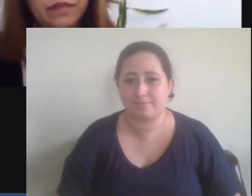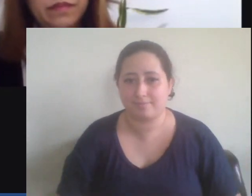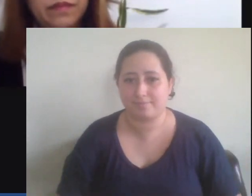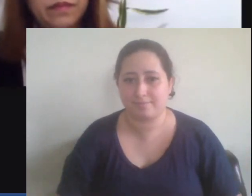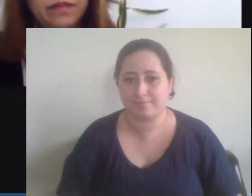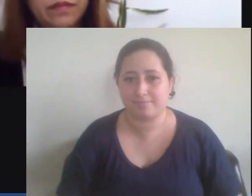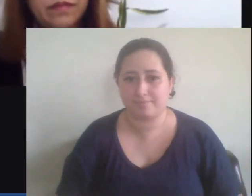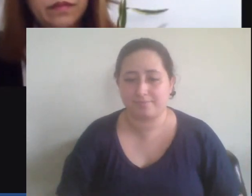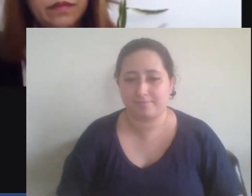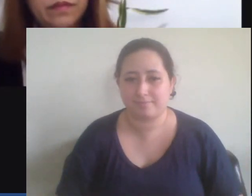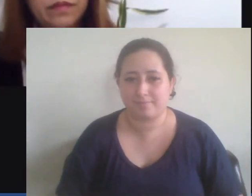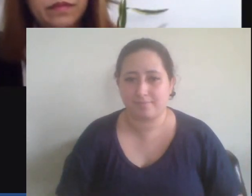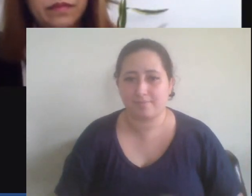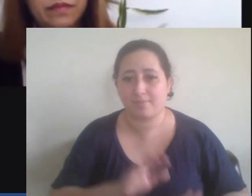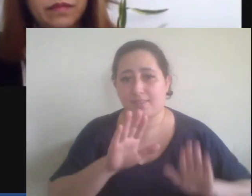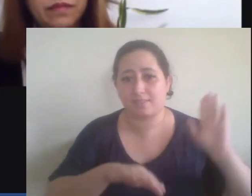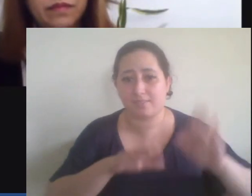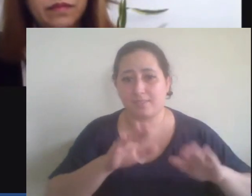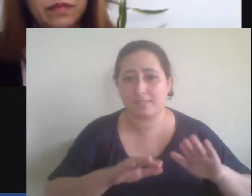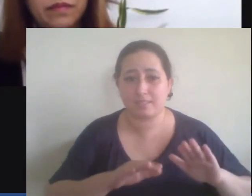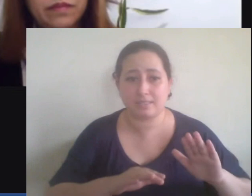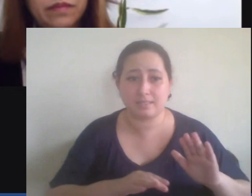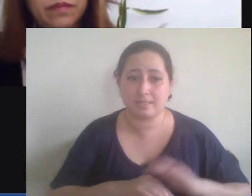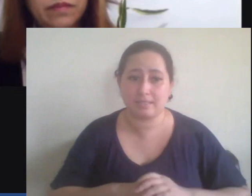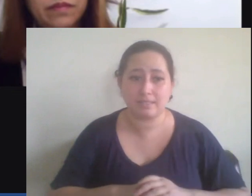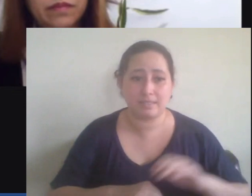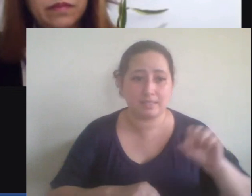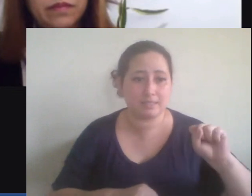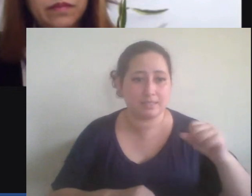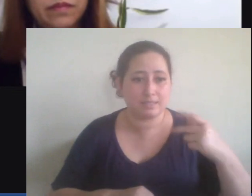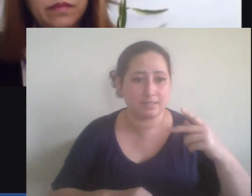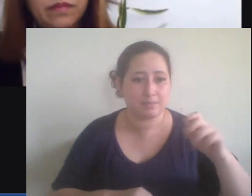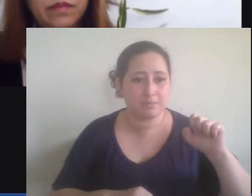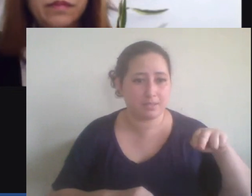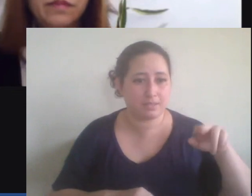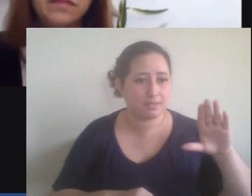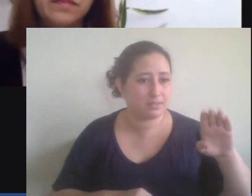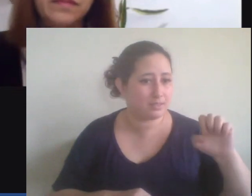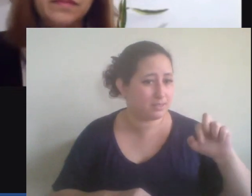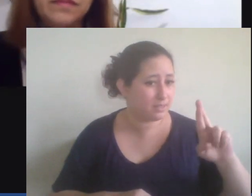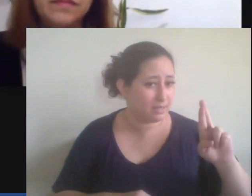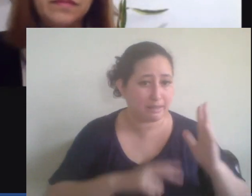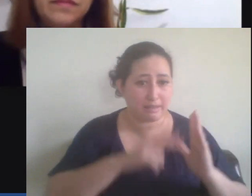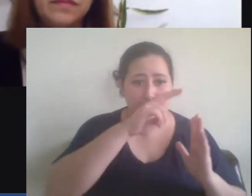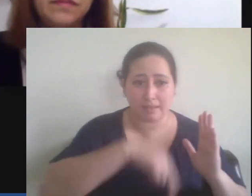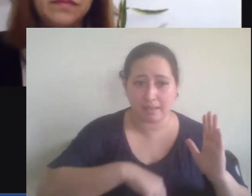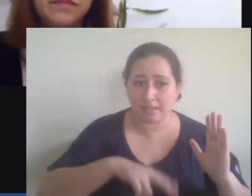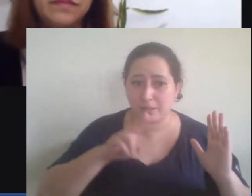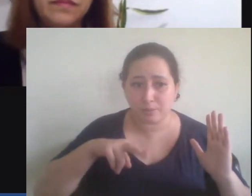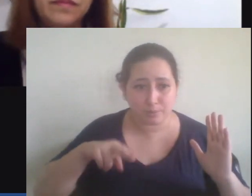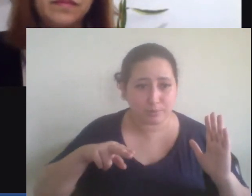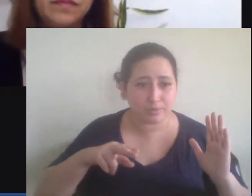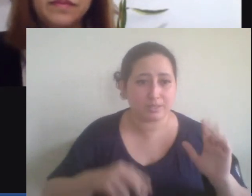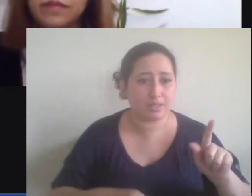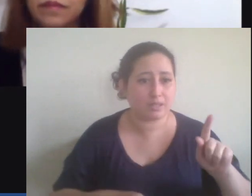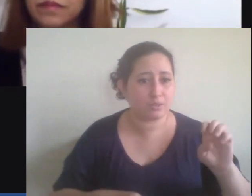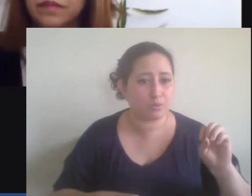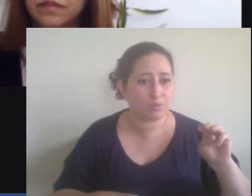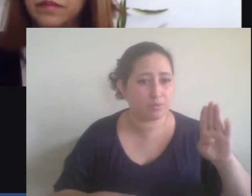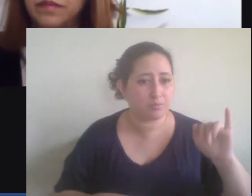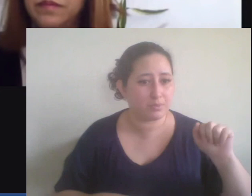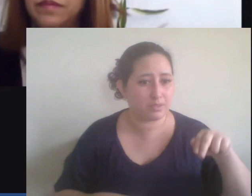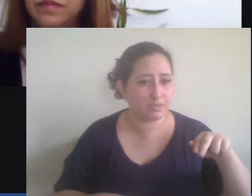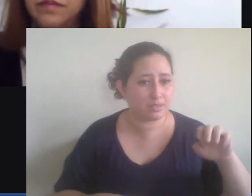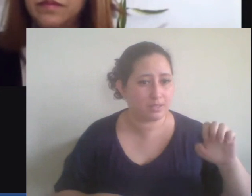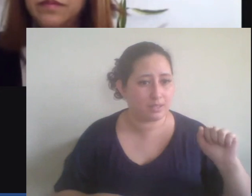que talvez ele nunca tenha lido Spencer Gobinou etc mas que está introjetado em algumas